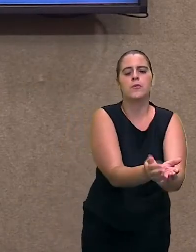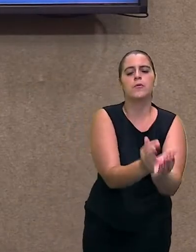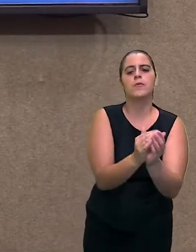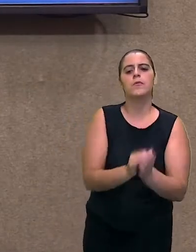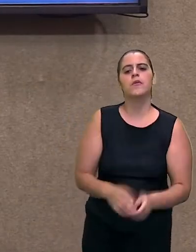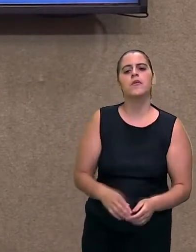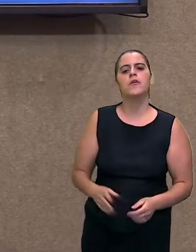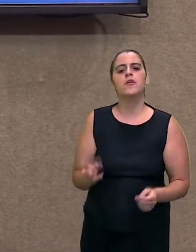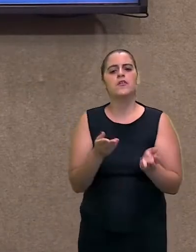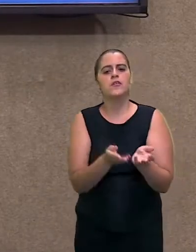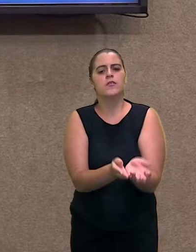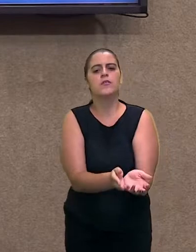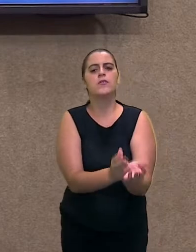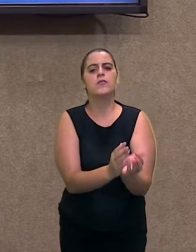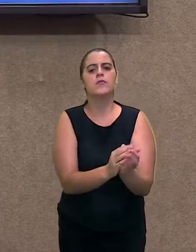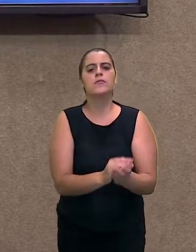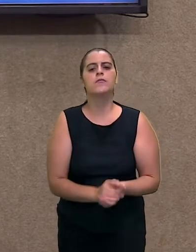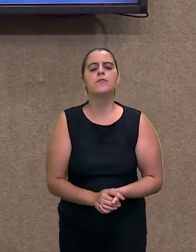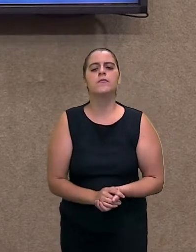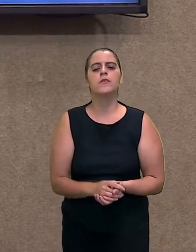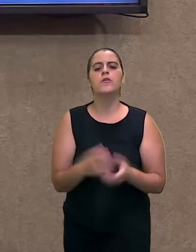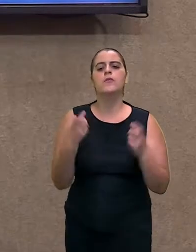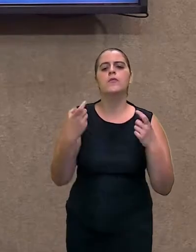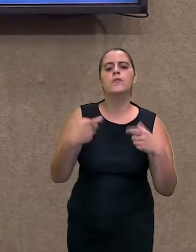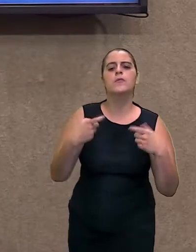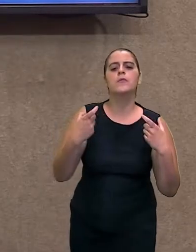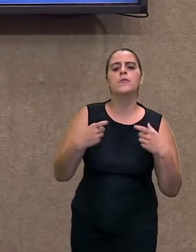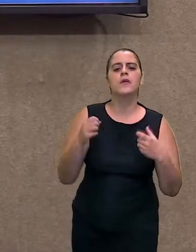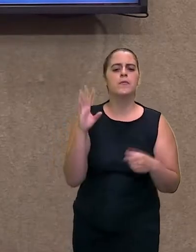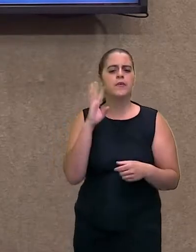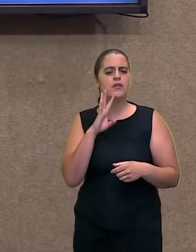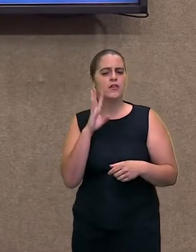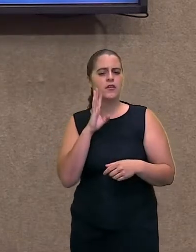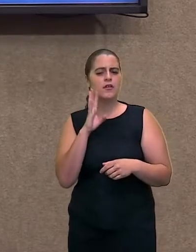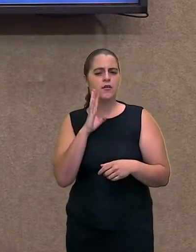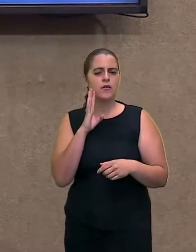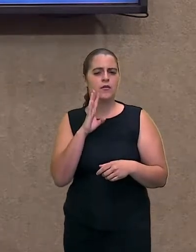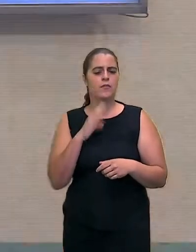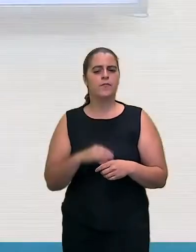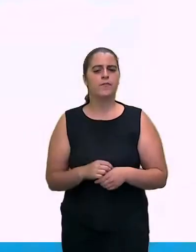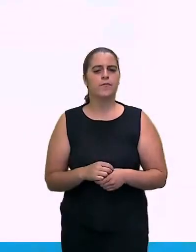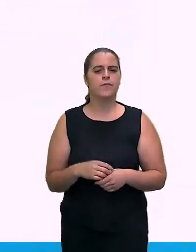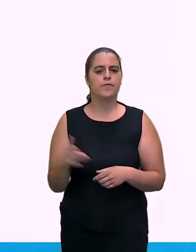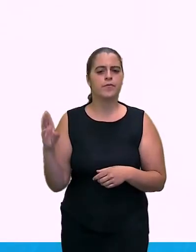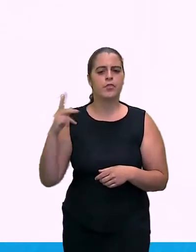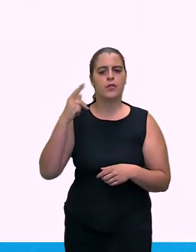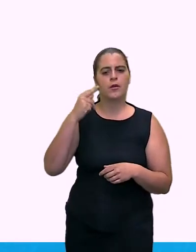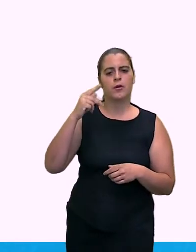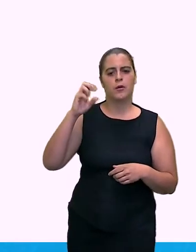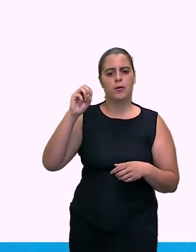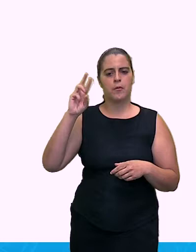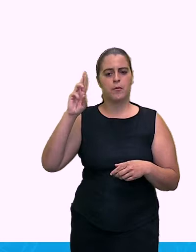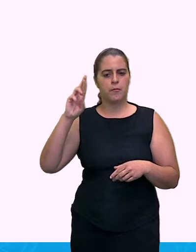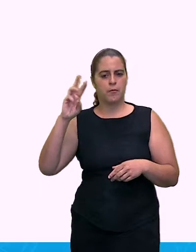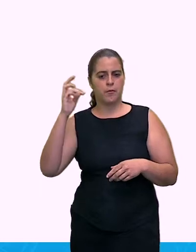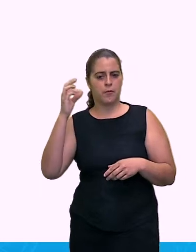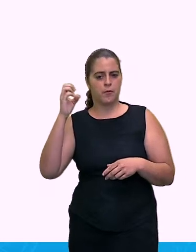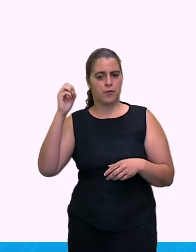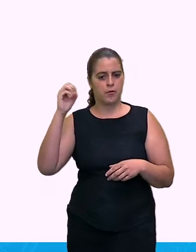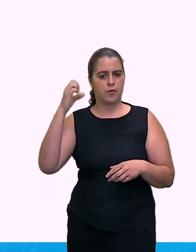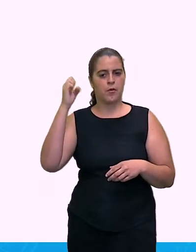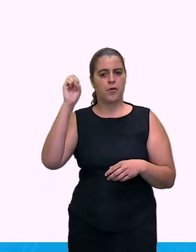eles atracaram um lugar bem legal, bem perto aqui, chama-se Porto Seguro.